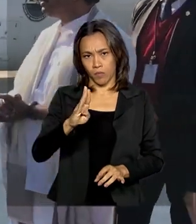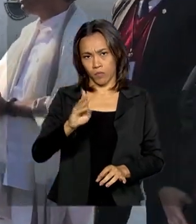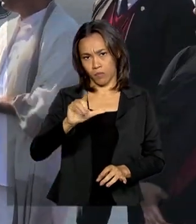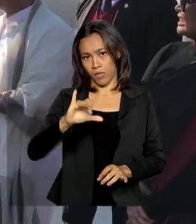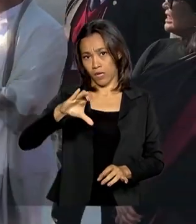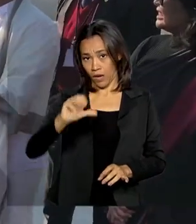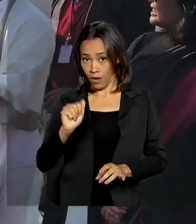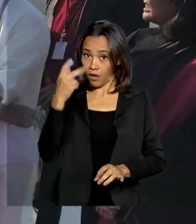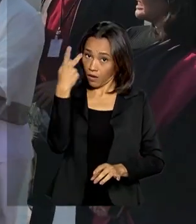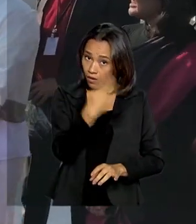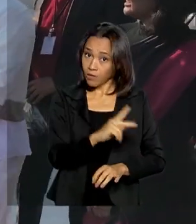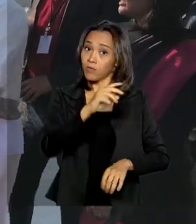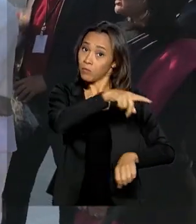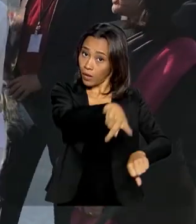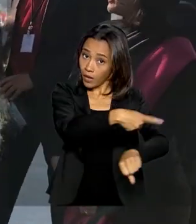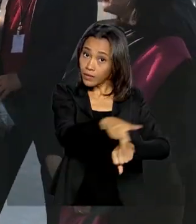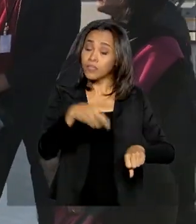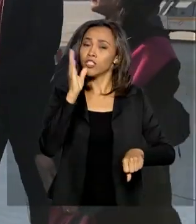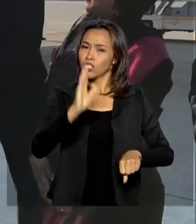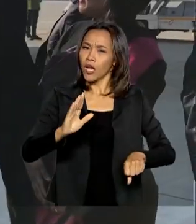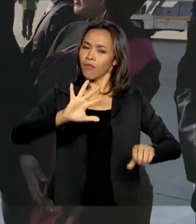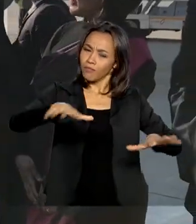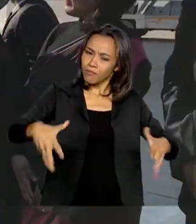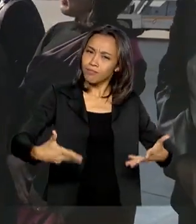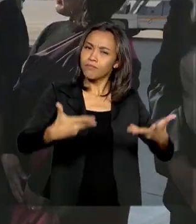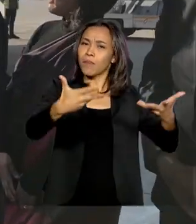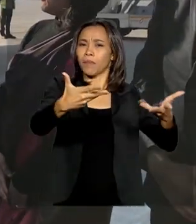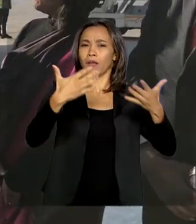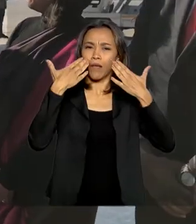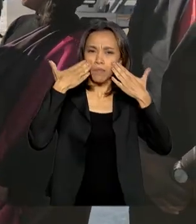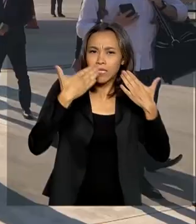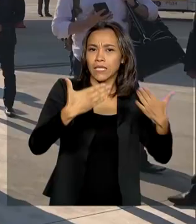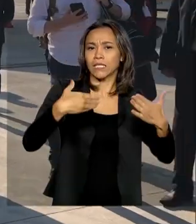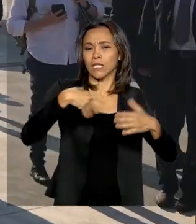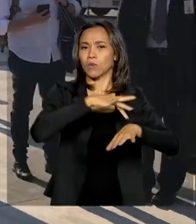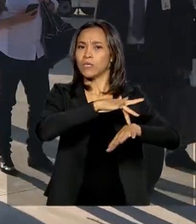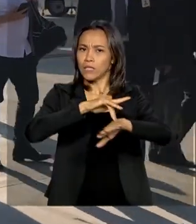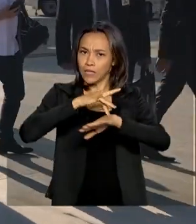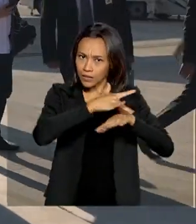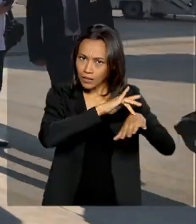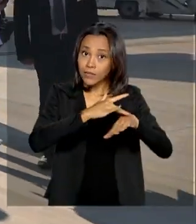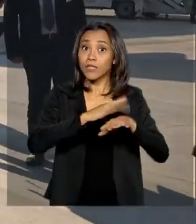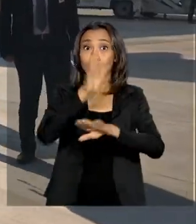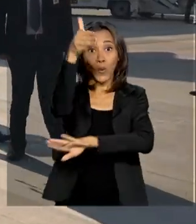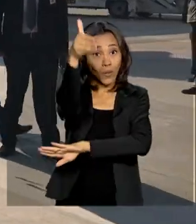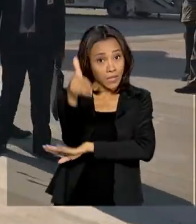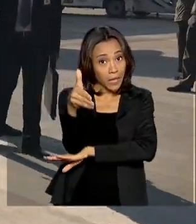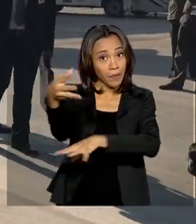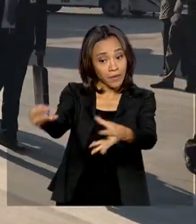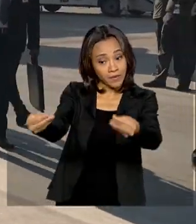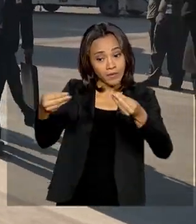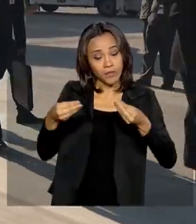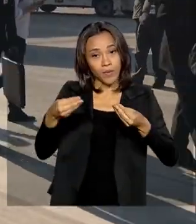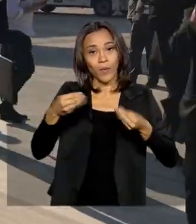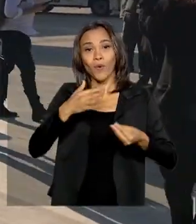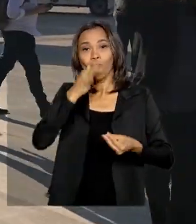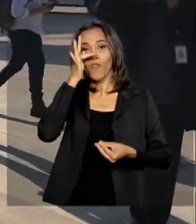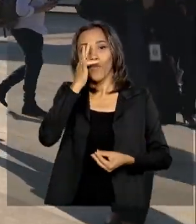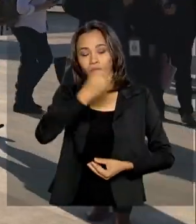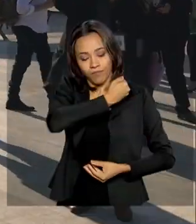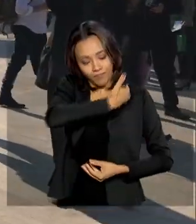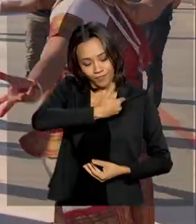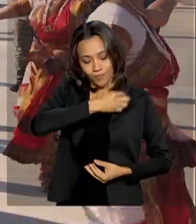por autoridades, assistiu a uma apresentação de dança típica e no hotel recebeu um colar de flores. Aos